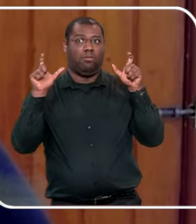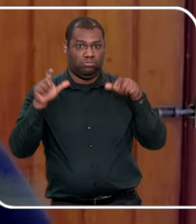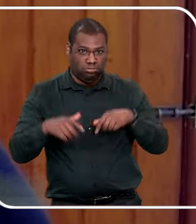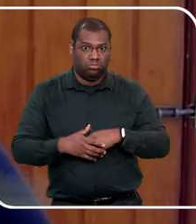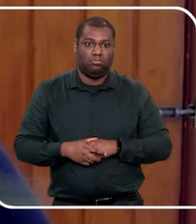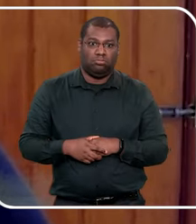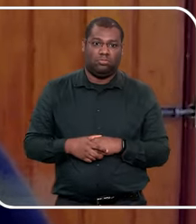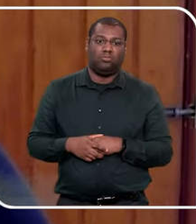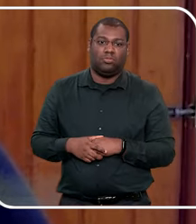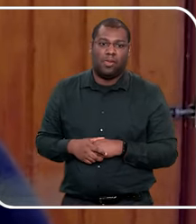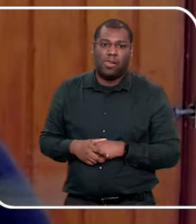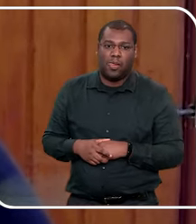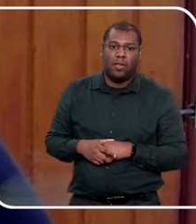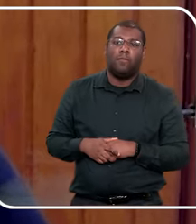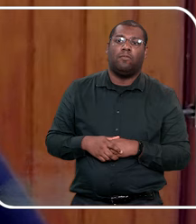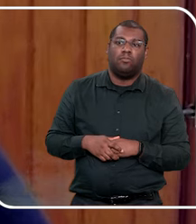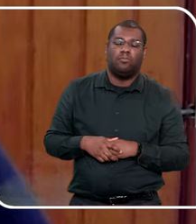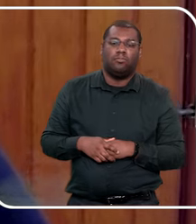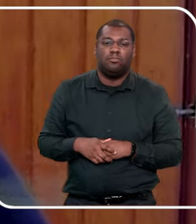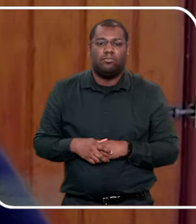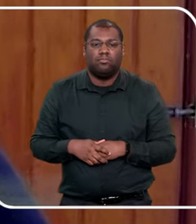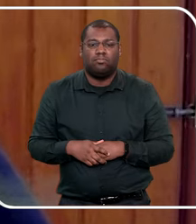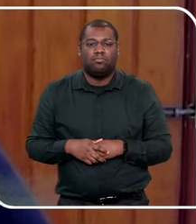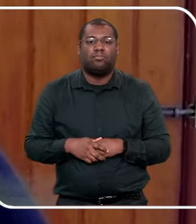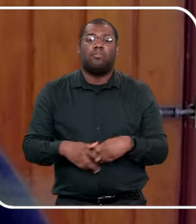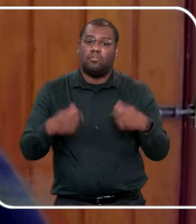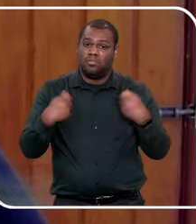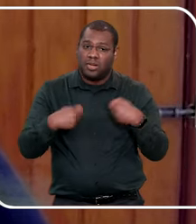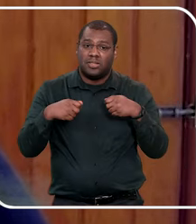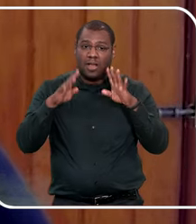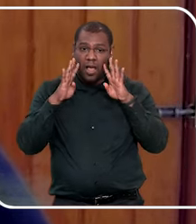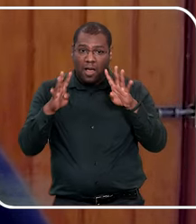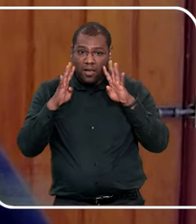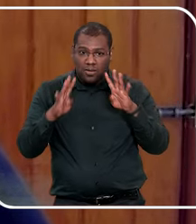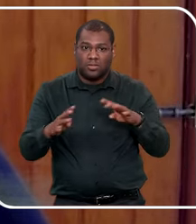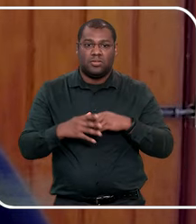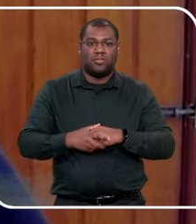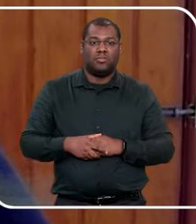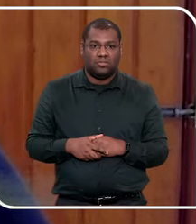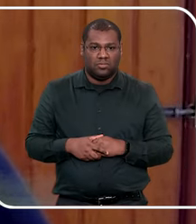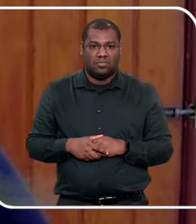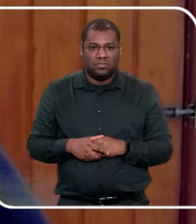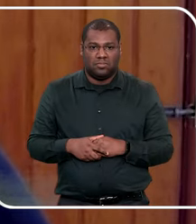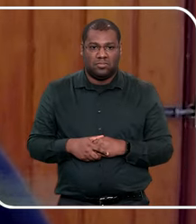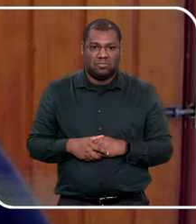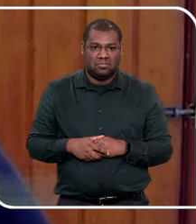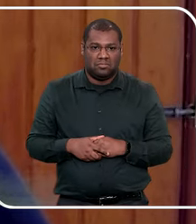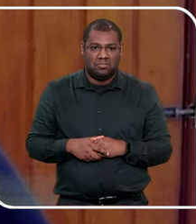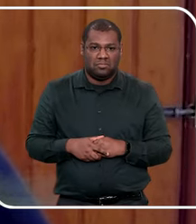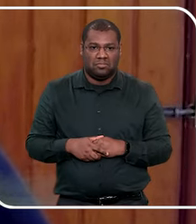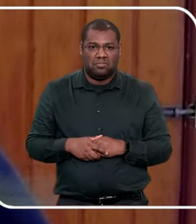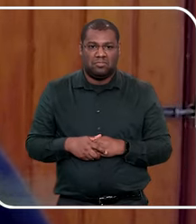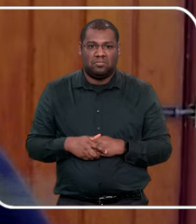olhar, quando começa a estudar, e fica mais atento, mas não dá para eu falar para você, receita de bolo, em quem você confiar.